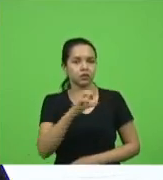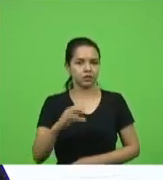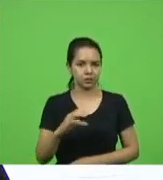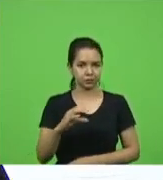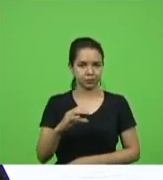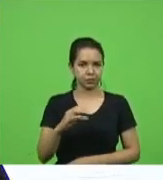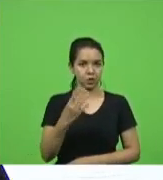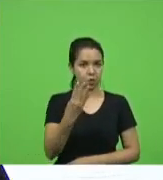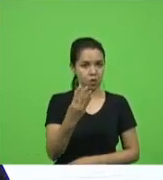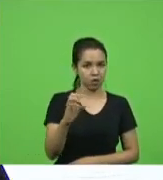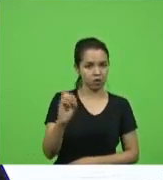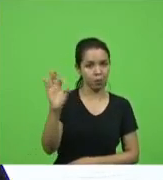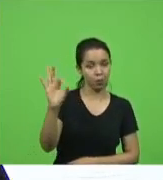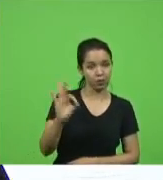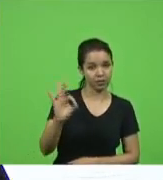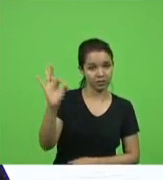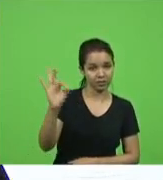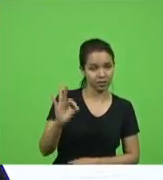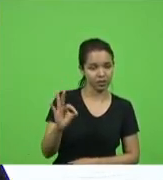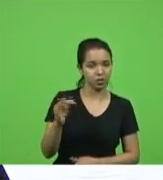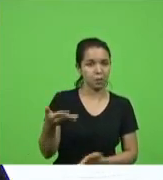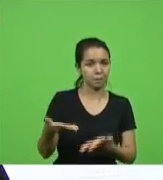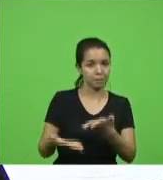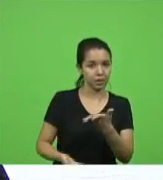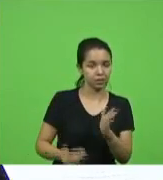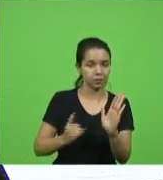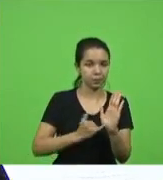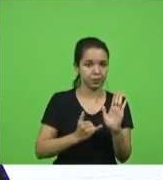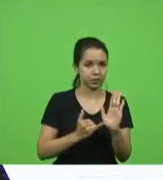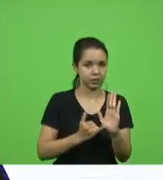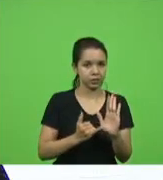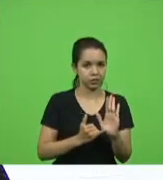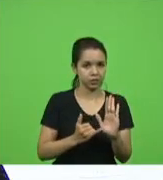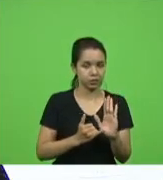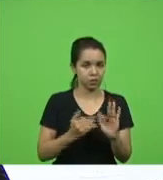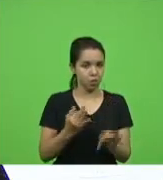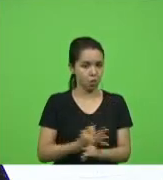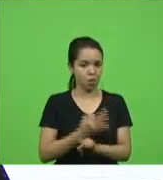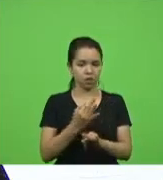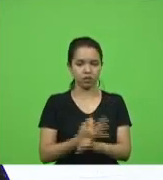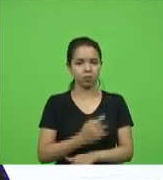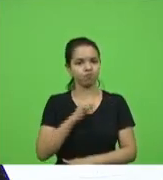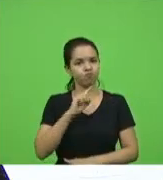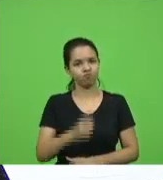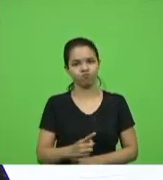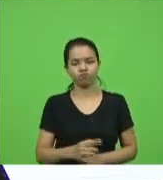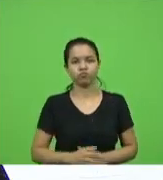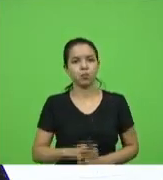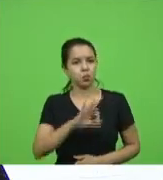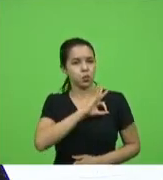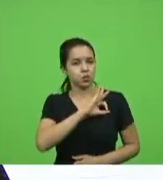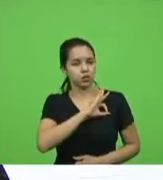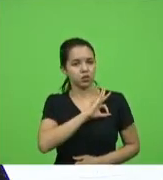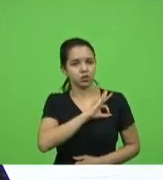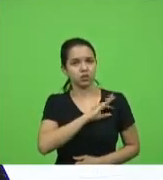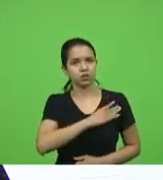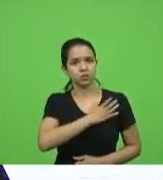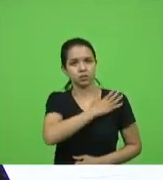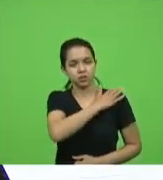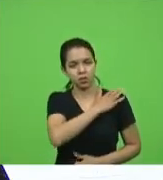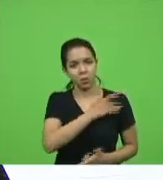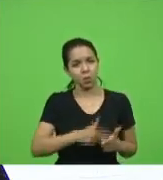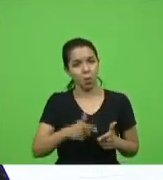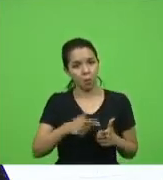40% de perda inflacionária não tem como aguentar a polícia militar está se passando por uma situação muito